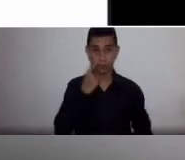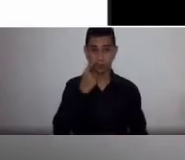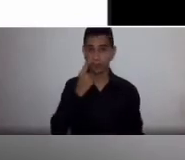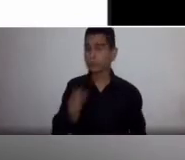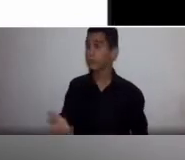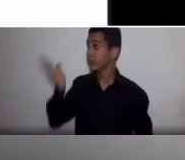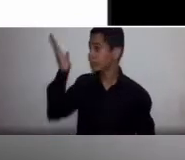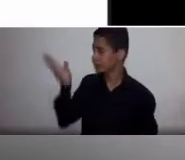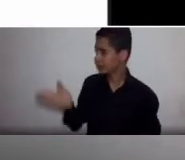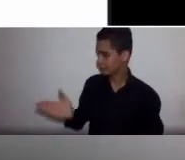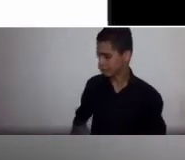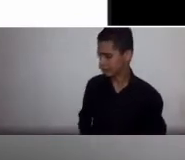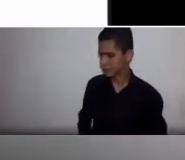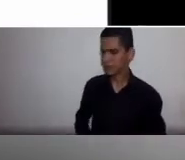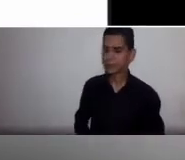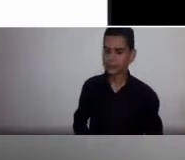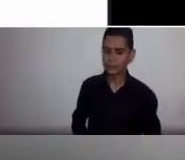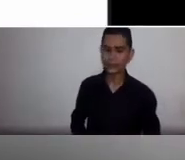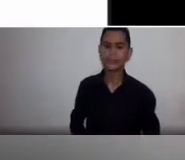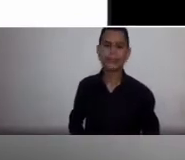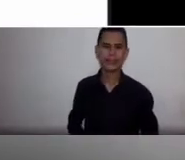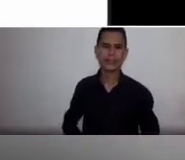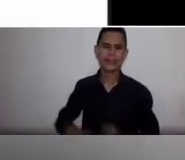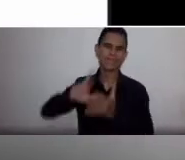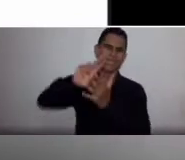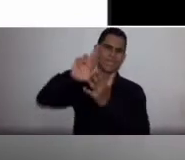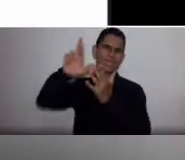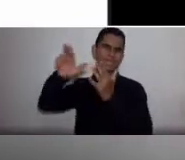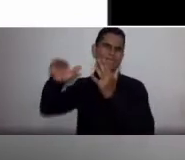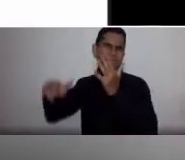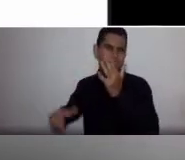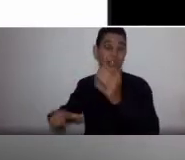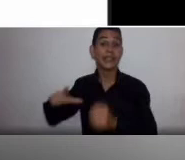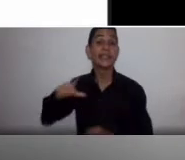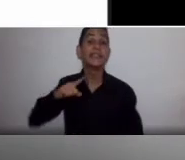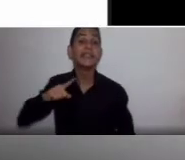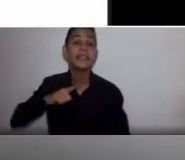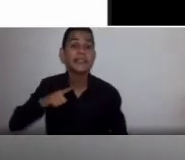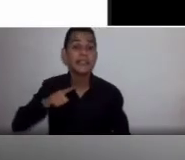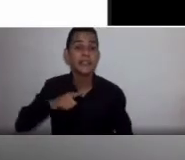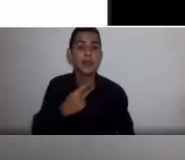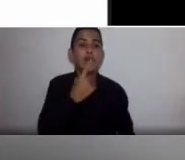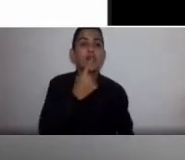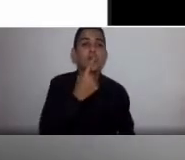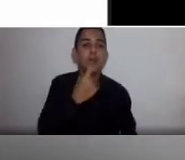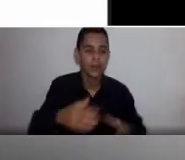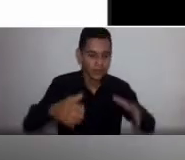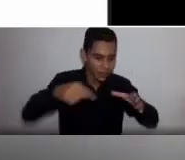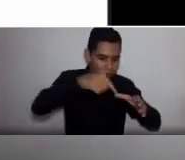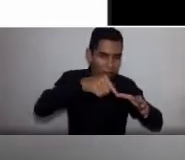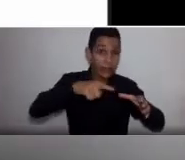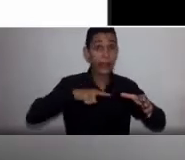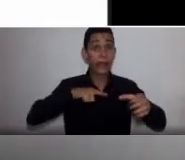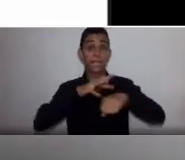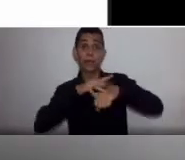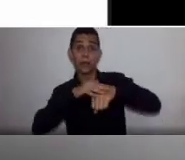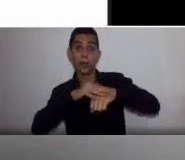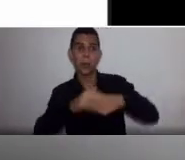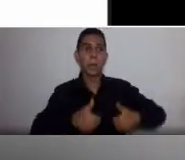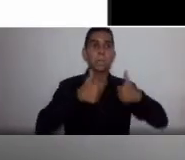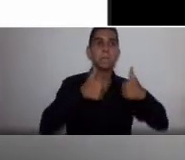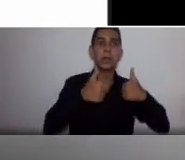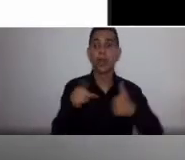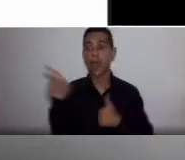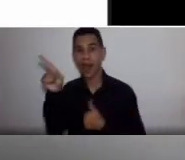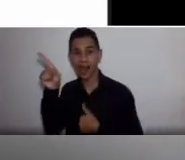testes suficientes para detectar se o sangue está ótimo ou não, com